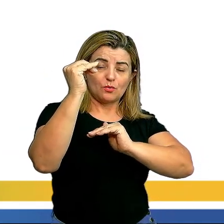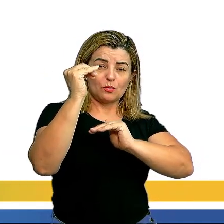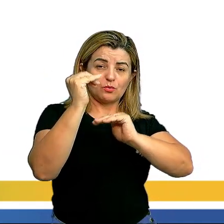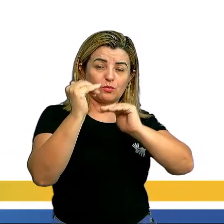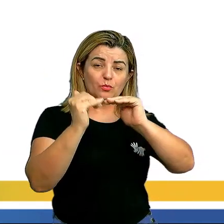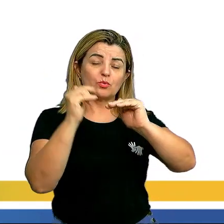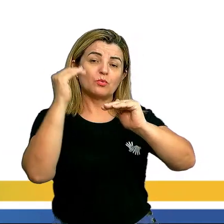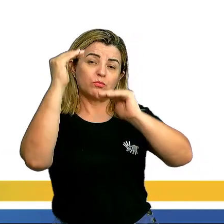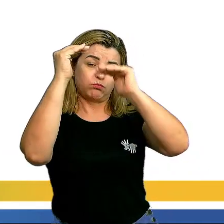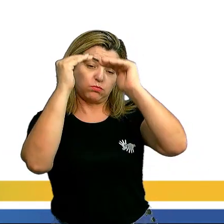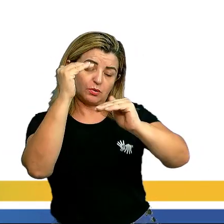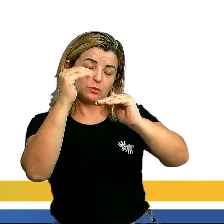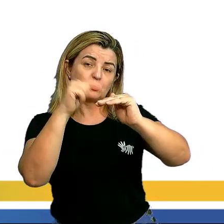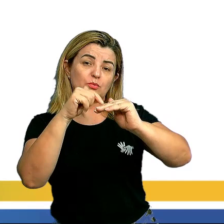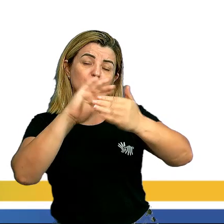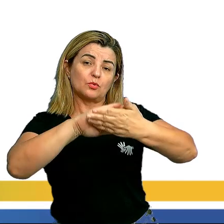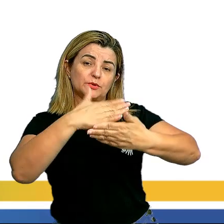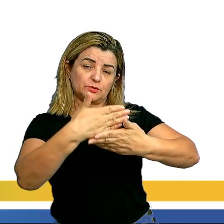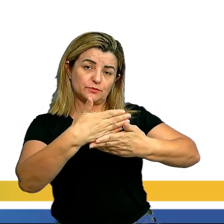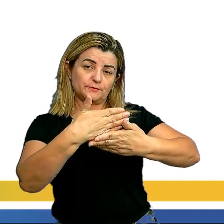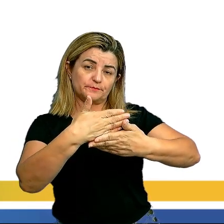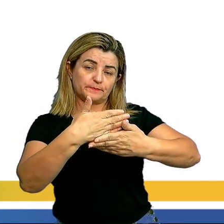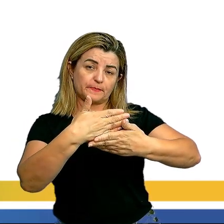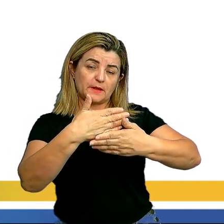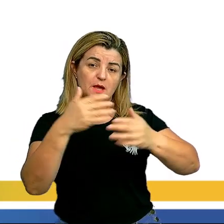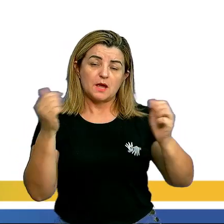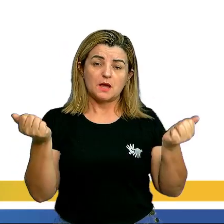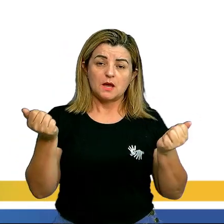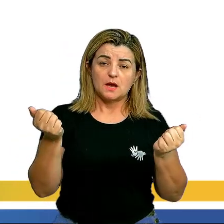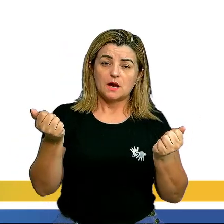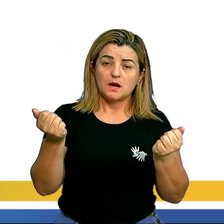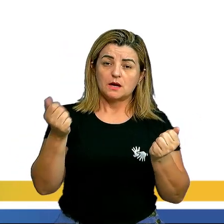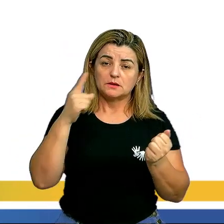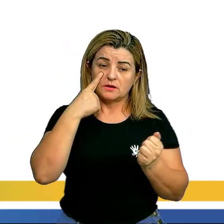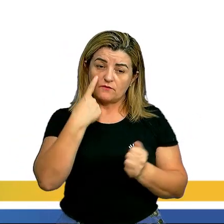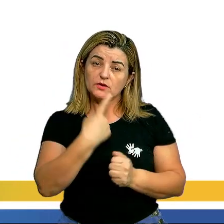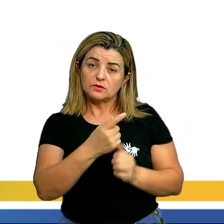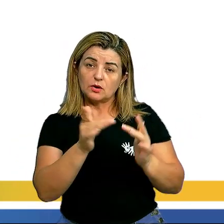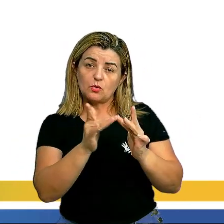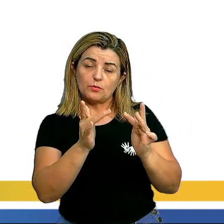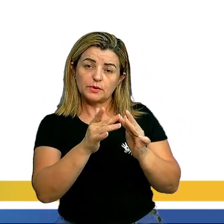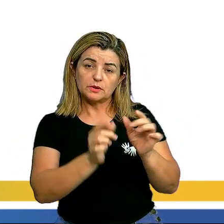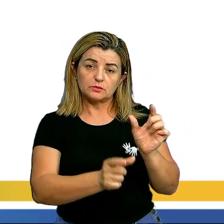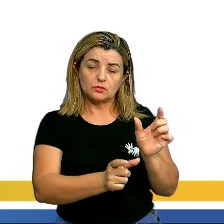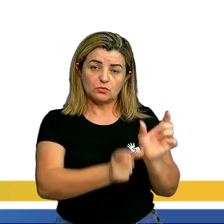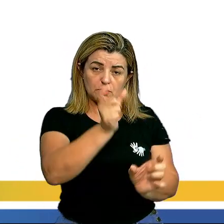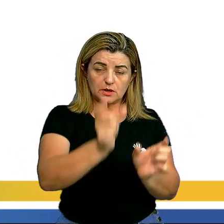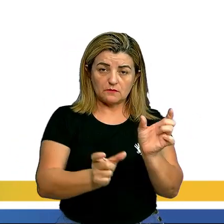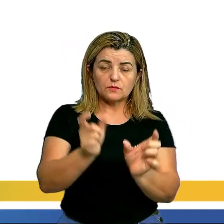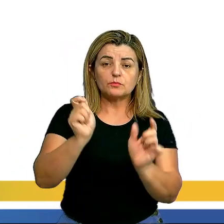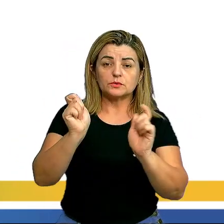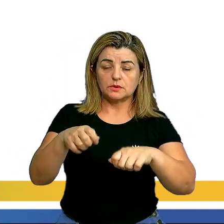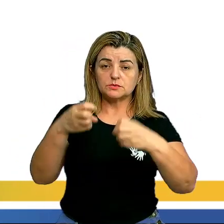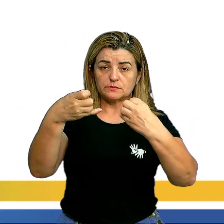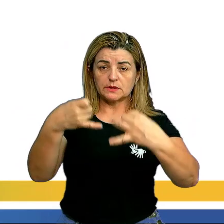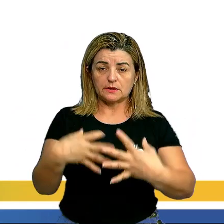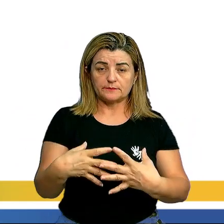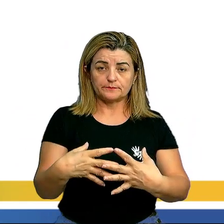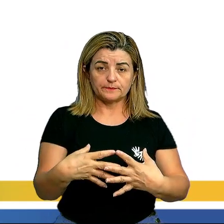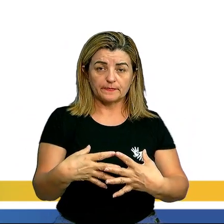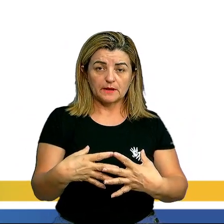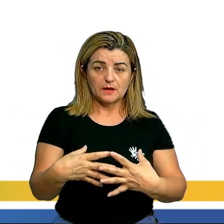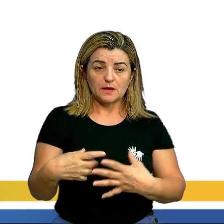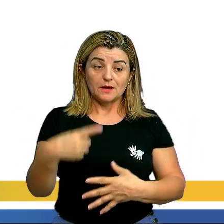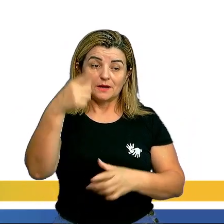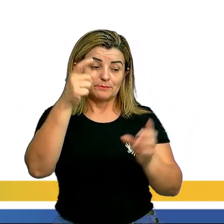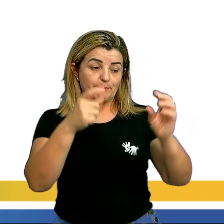microcomputador. De acordo com o gráfico, podemos dizer que estão